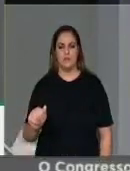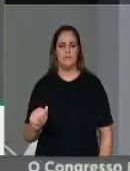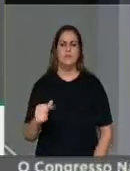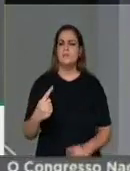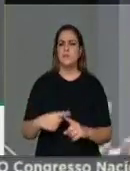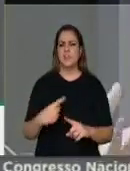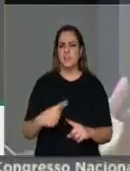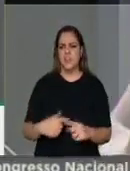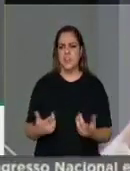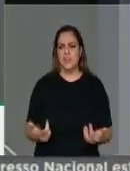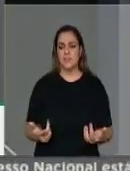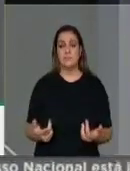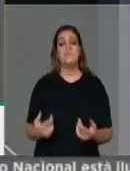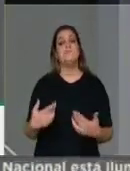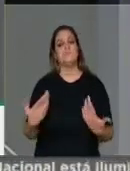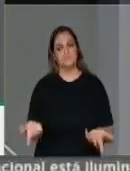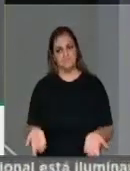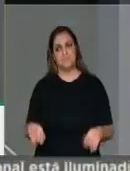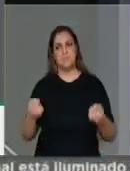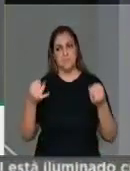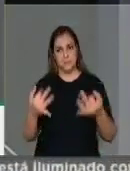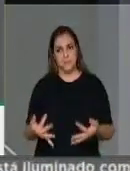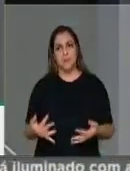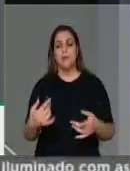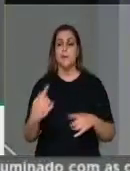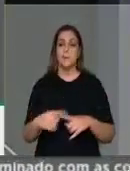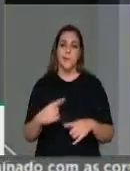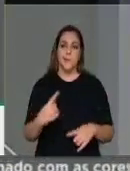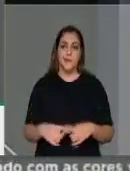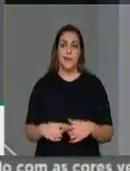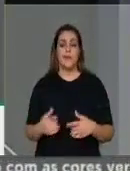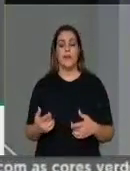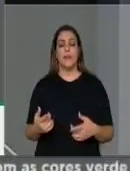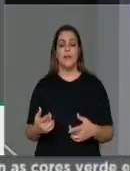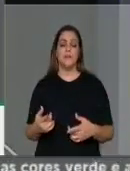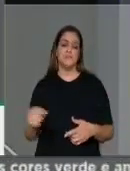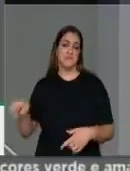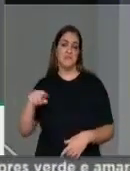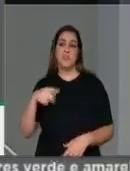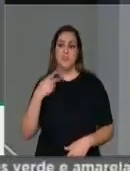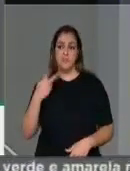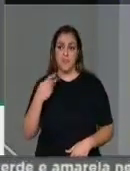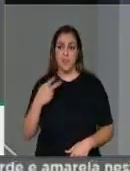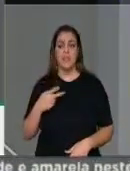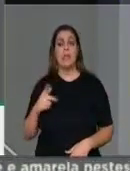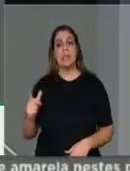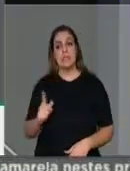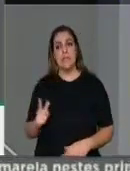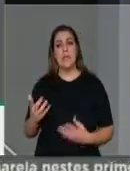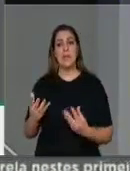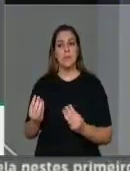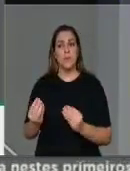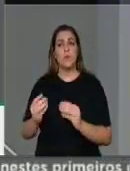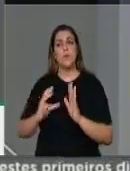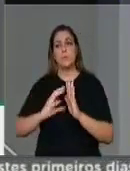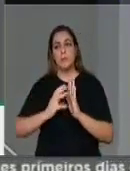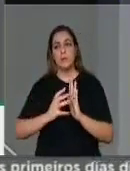é, existem muitos partidos no Brasil e partidos de aluguel.